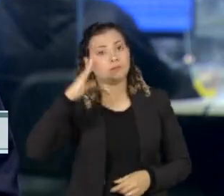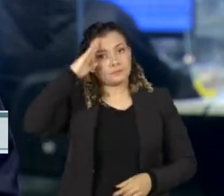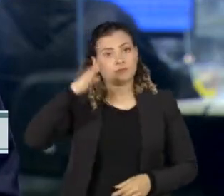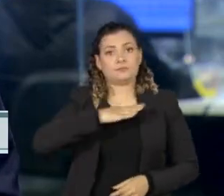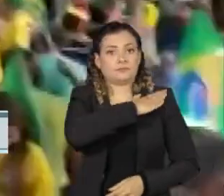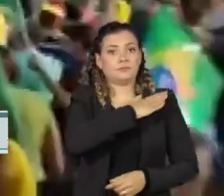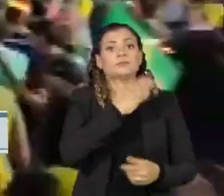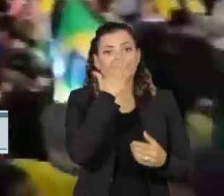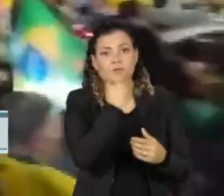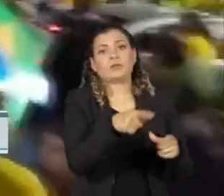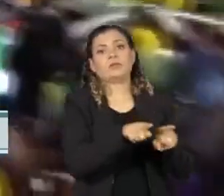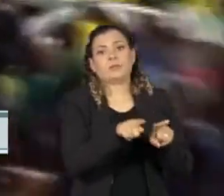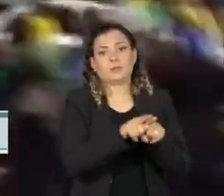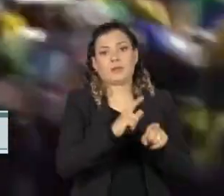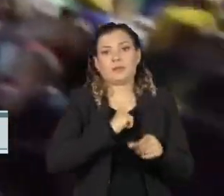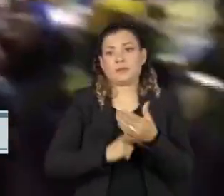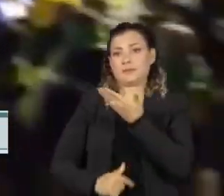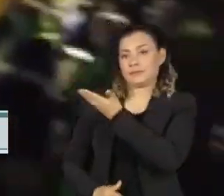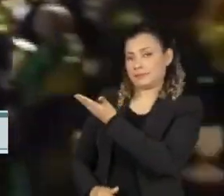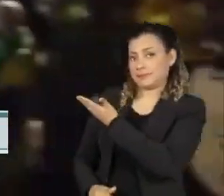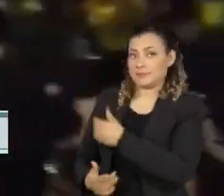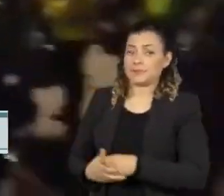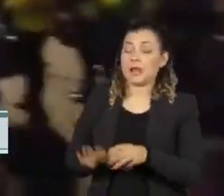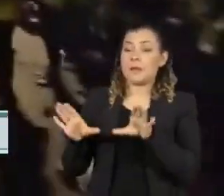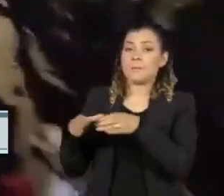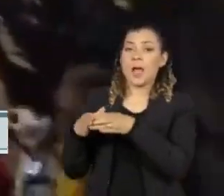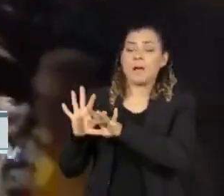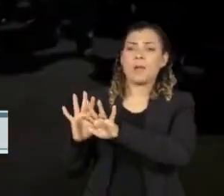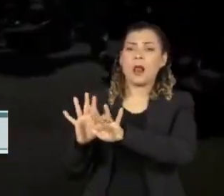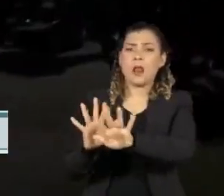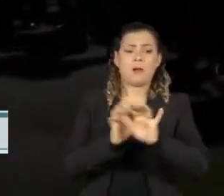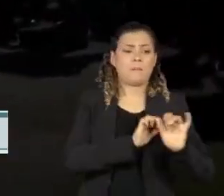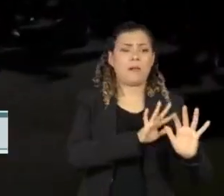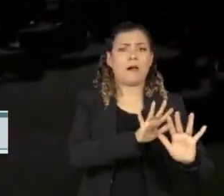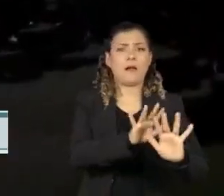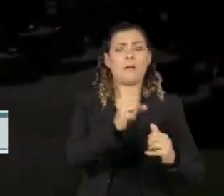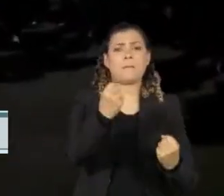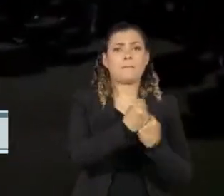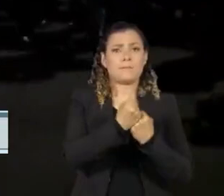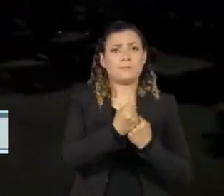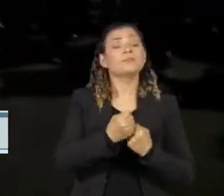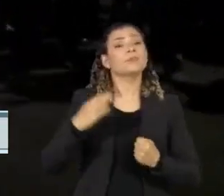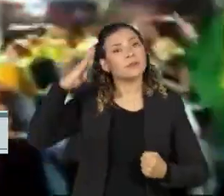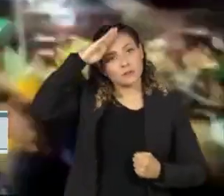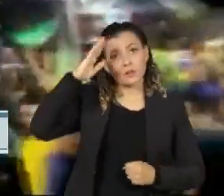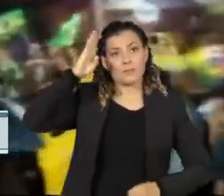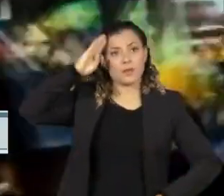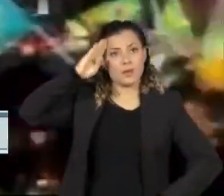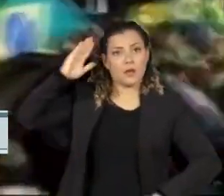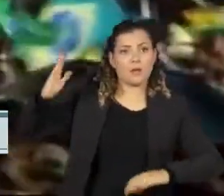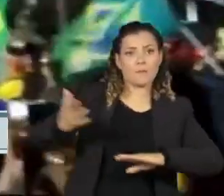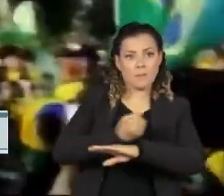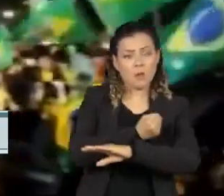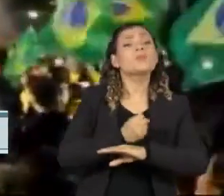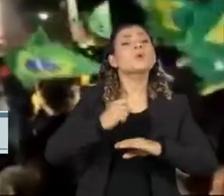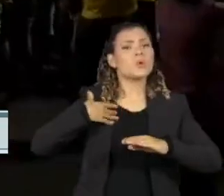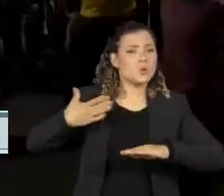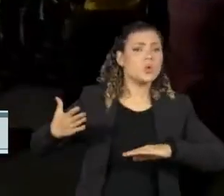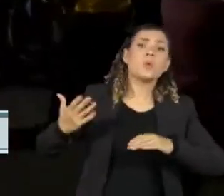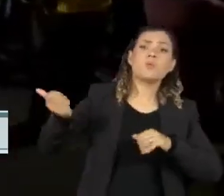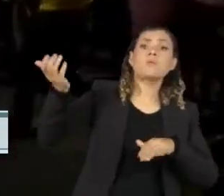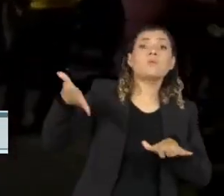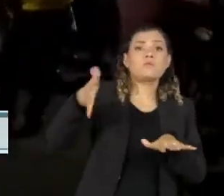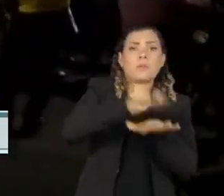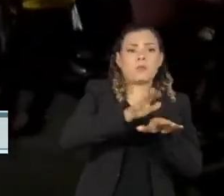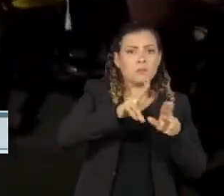Forças Armadas. As concentrações de bolsonaristas que pedem intervenção militar foram iniciadas na noite de ontem,